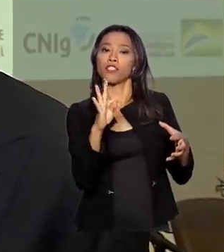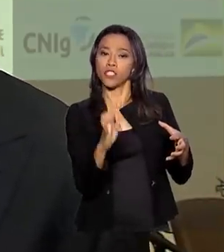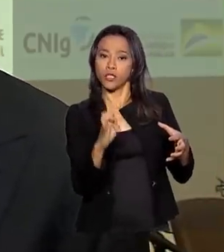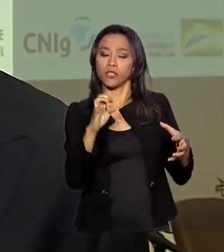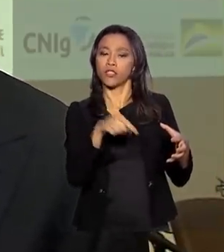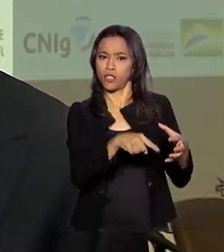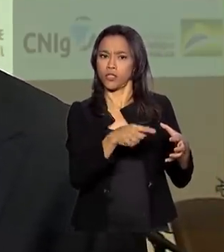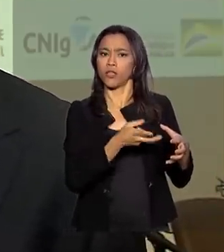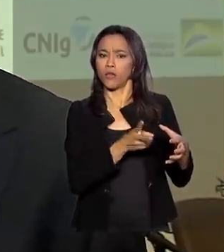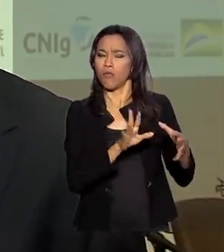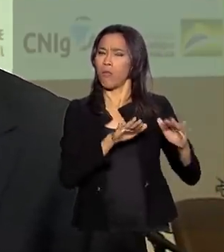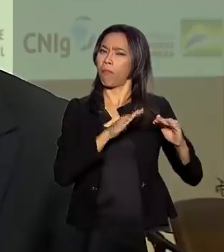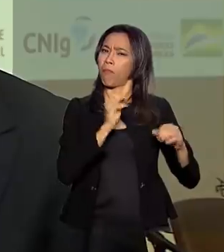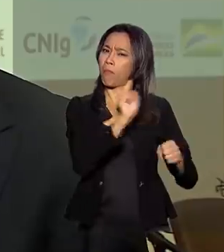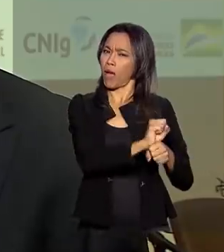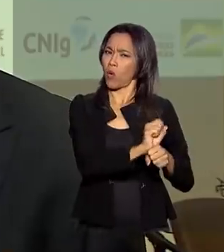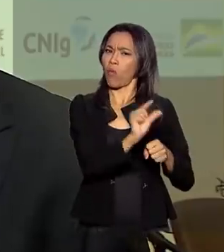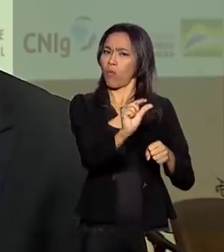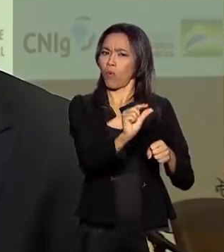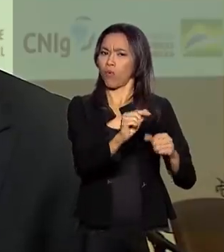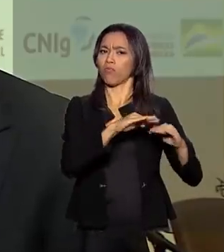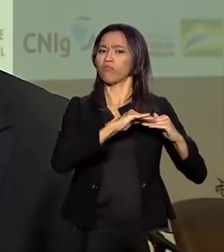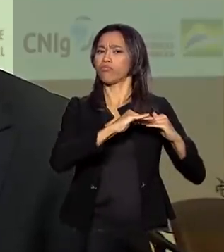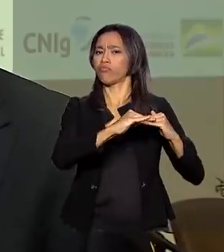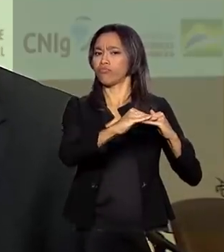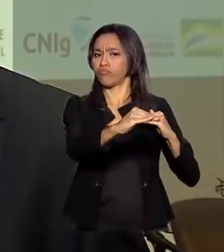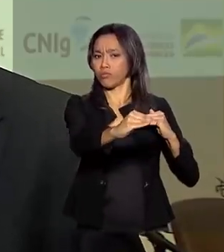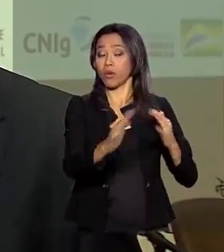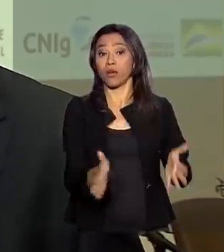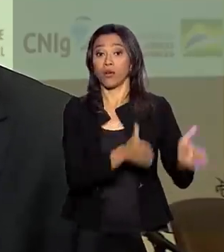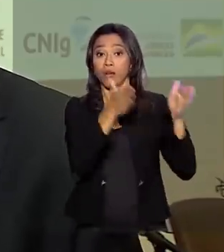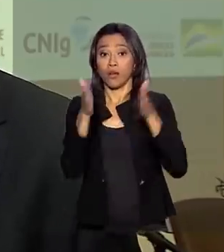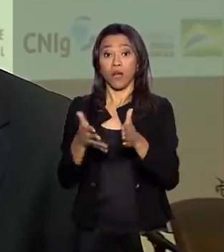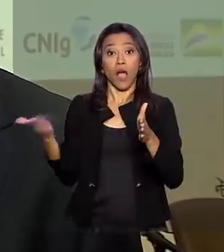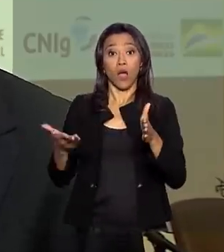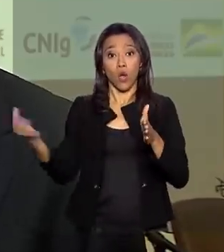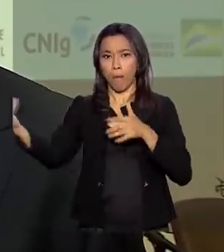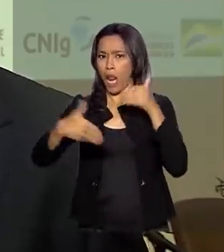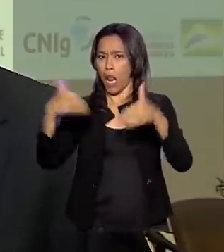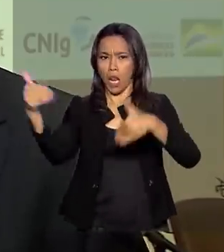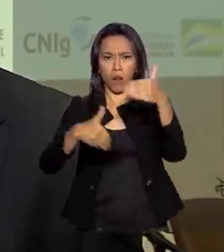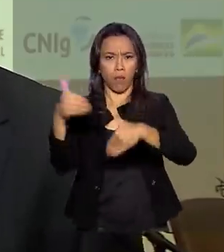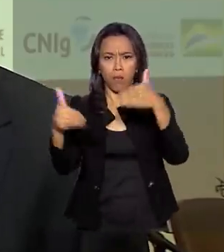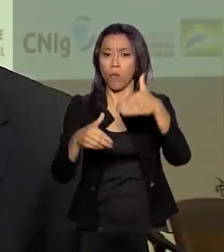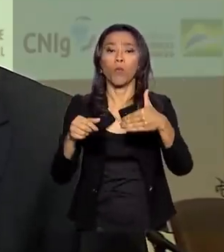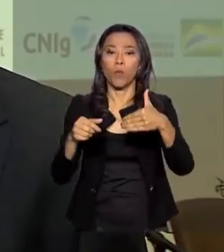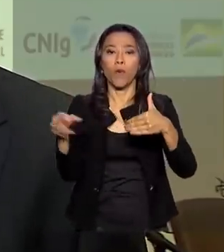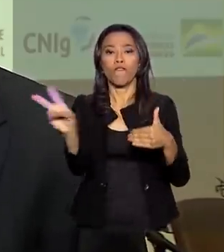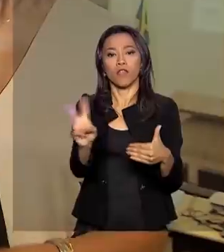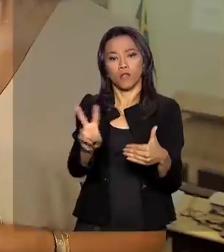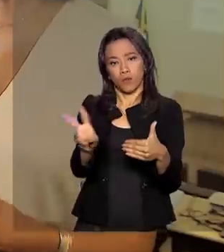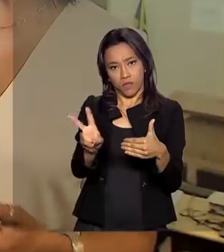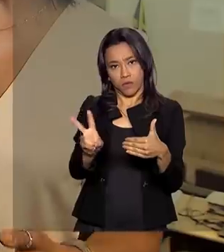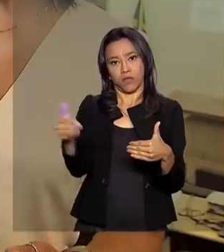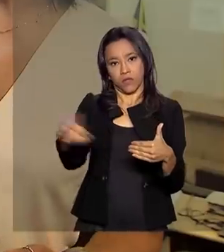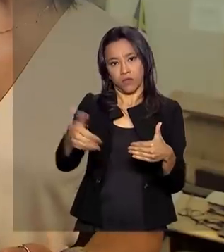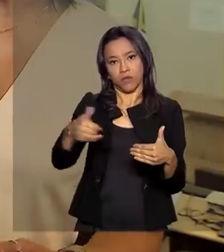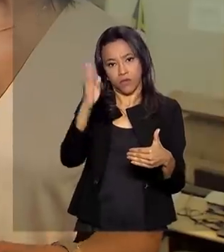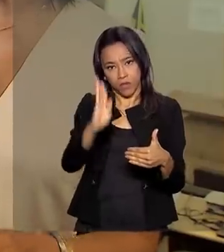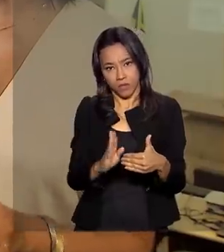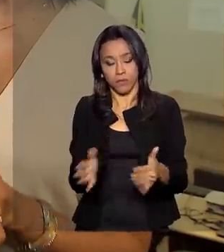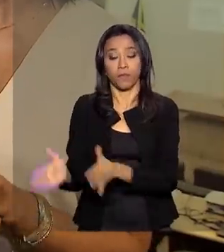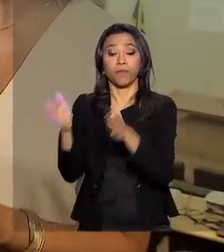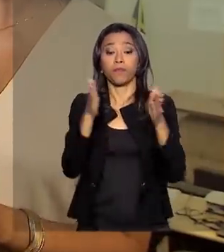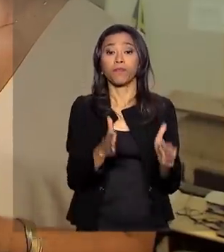cresceu, estabilizou e agora está estável esse fluxo. E agora a gente está no auge da decolagem dos venezuelanos. De acordo com o